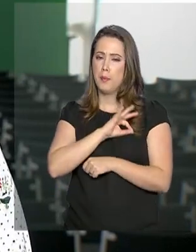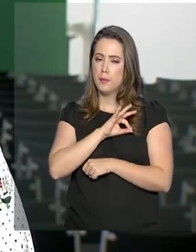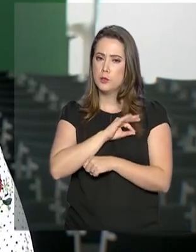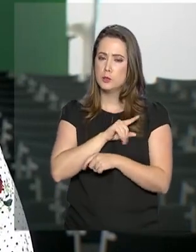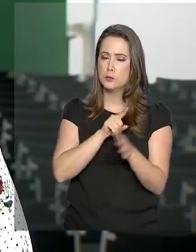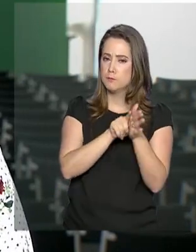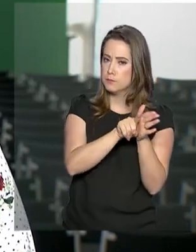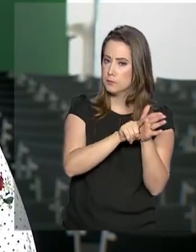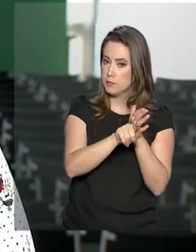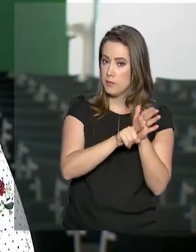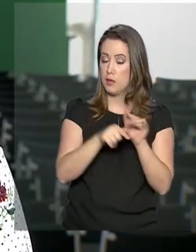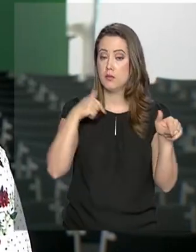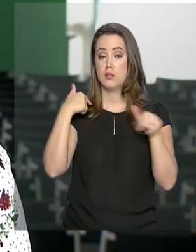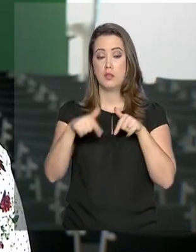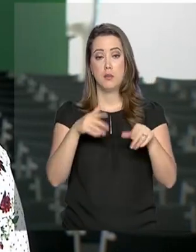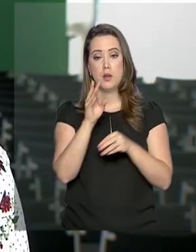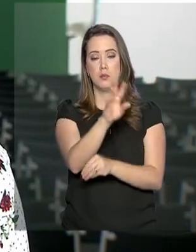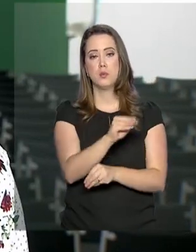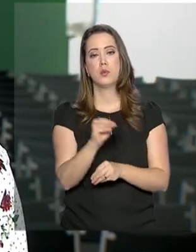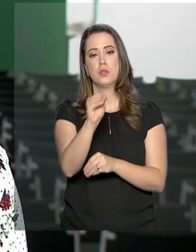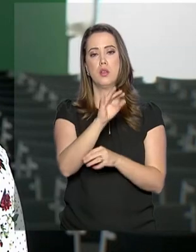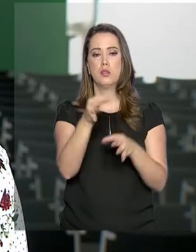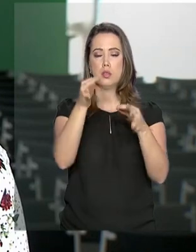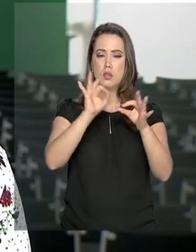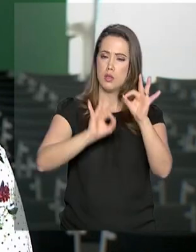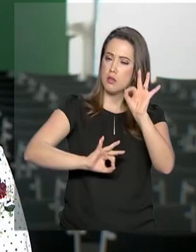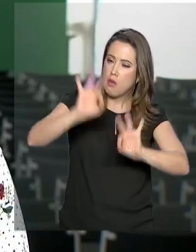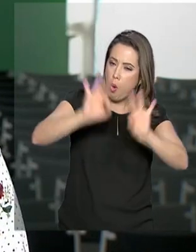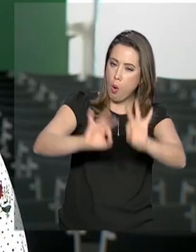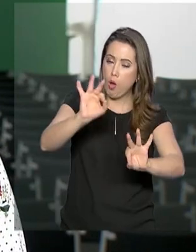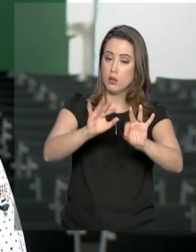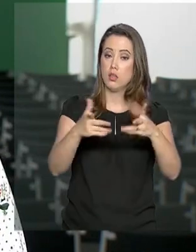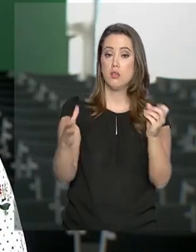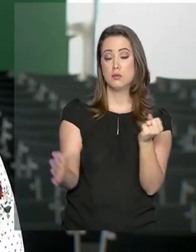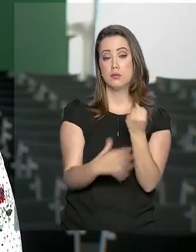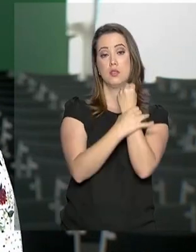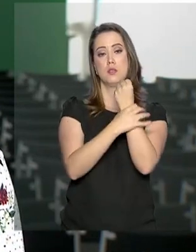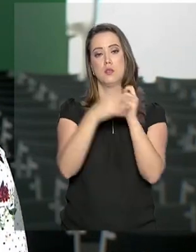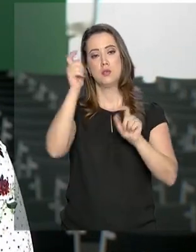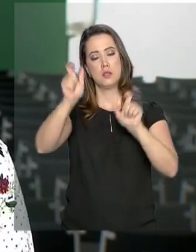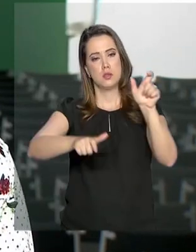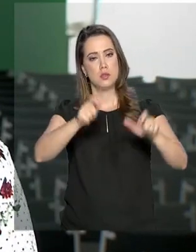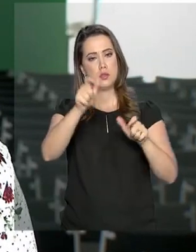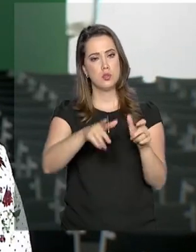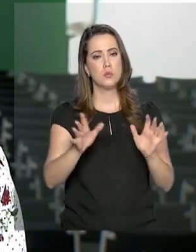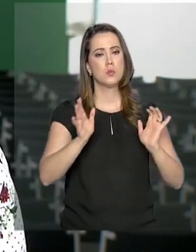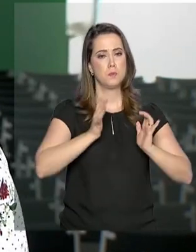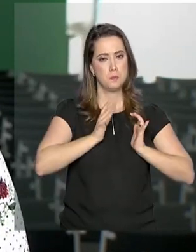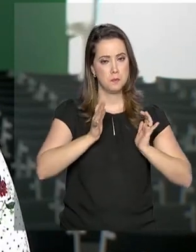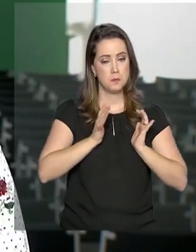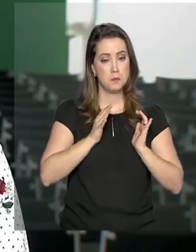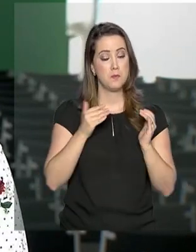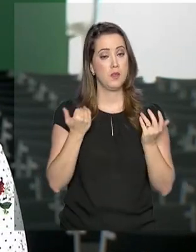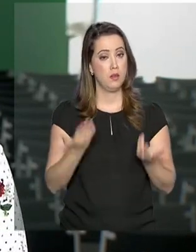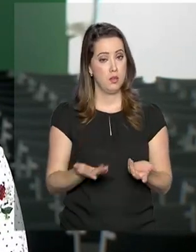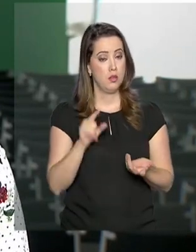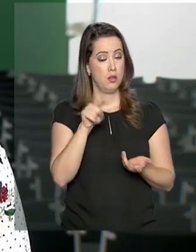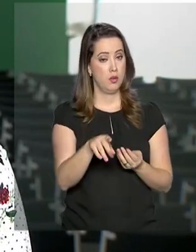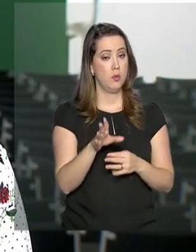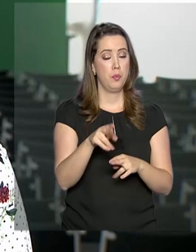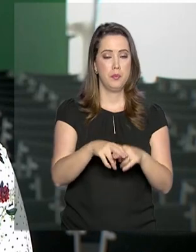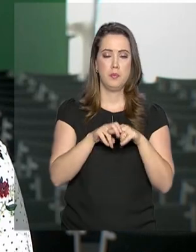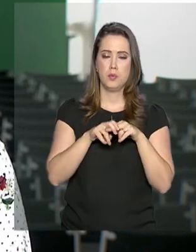serviços essenciais, a preservação da ordem pública e segurança de pessoas e do patrimônio. O pedido de